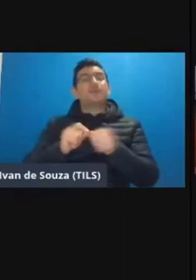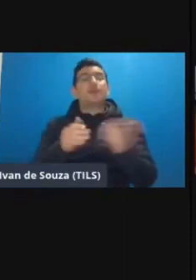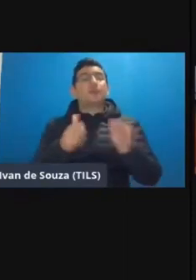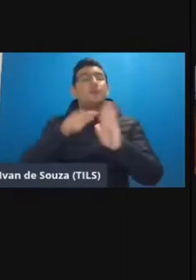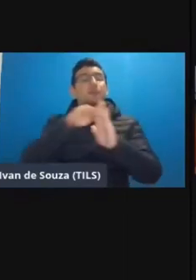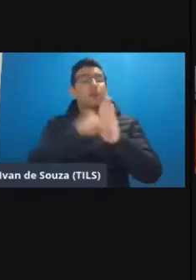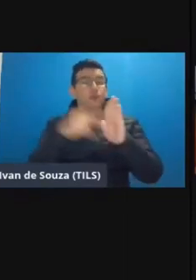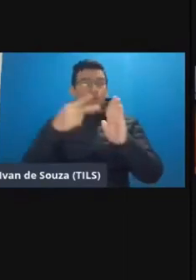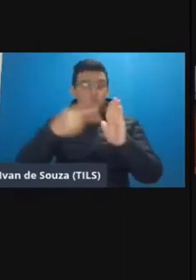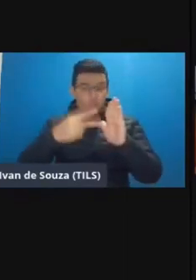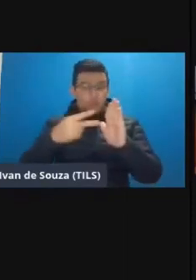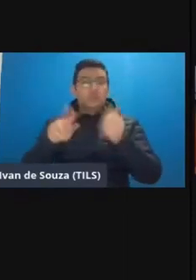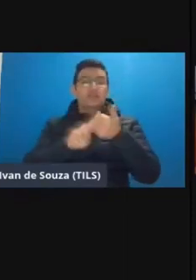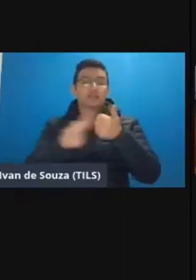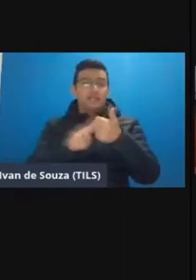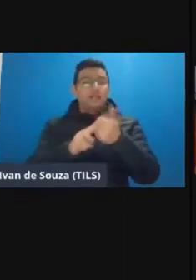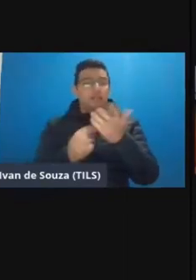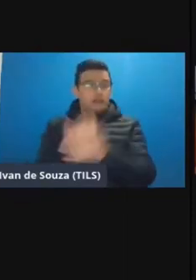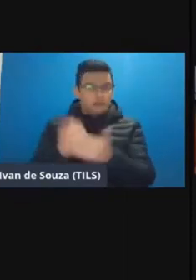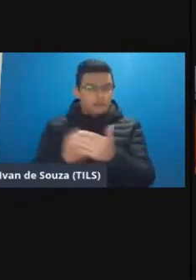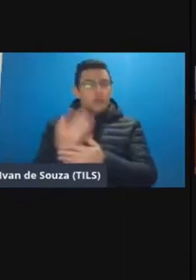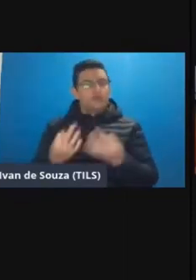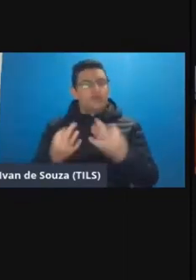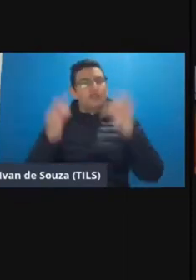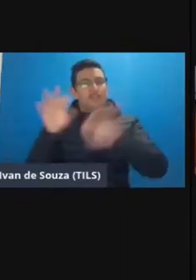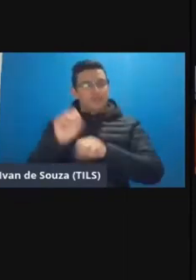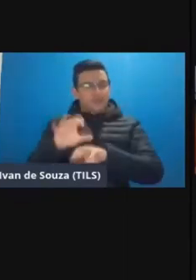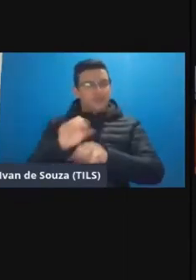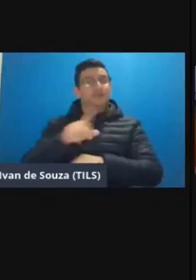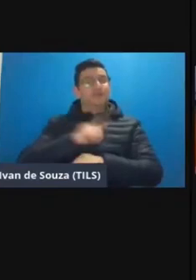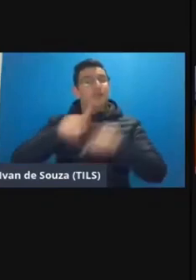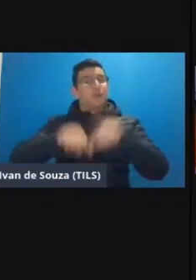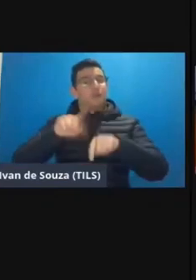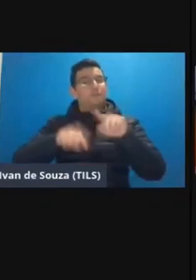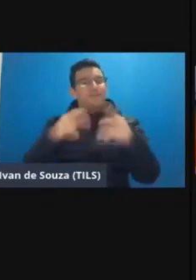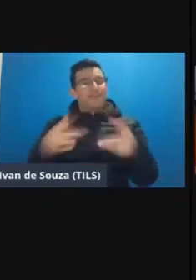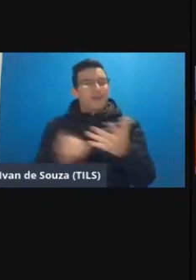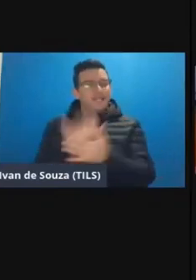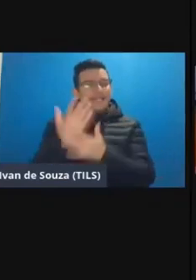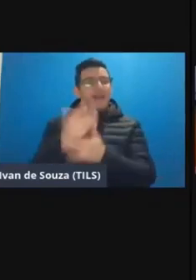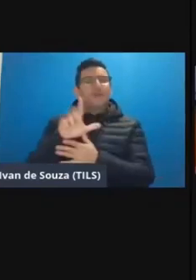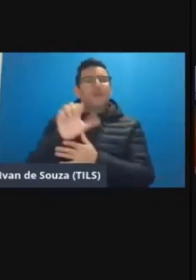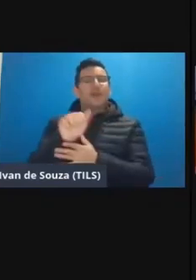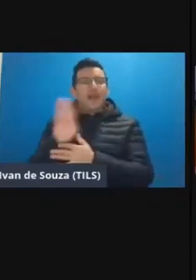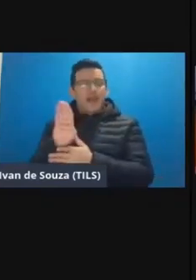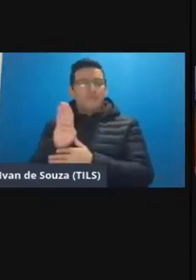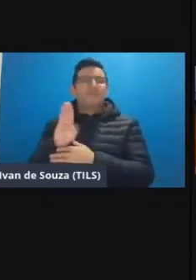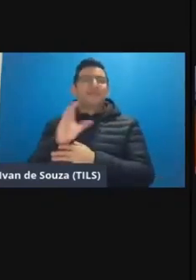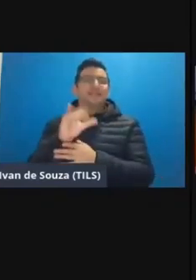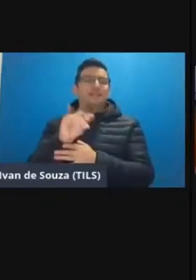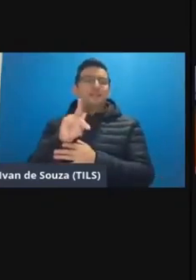2 nas unidades de produção e tecnologias educacionais a gente tem um material elaborado pelo lab cpiade que é o